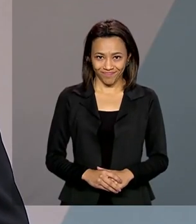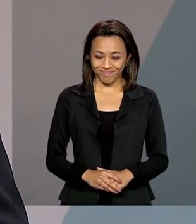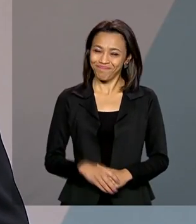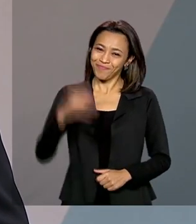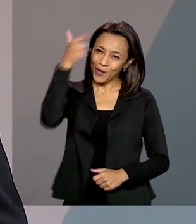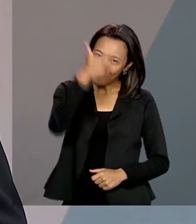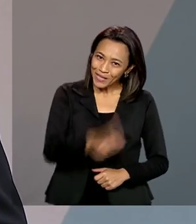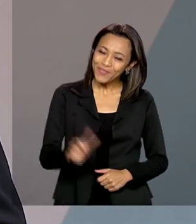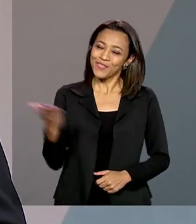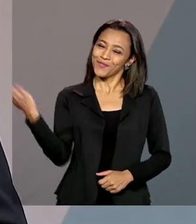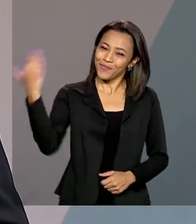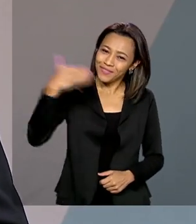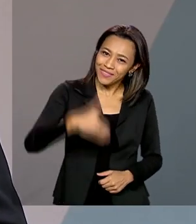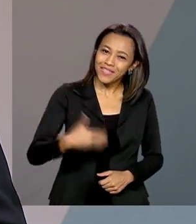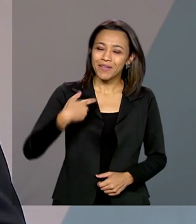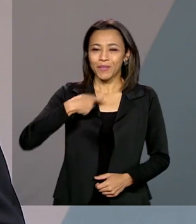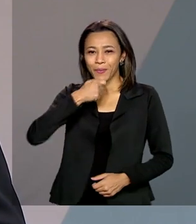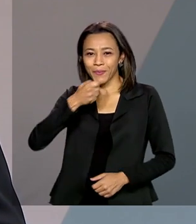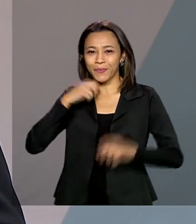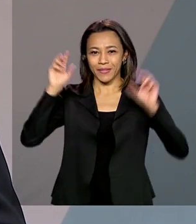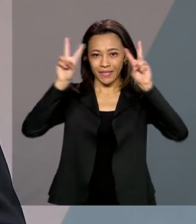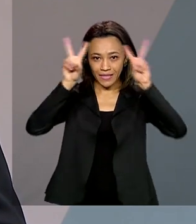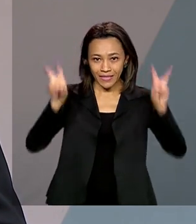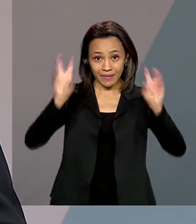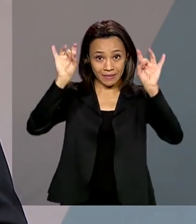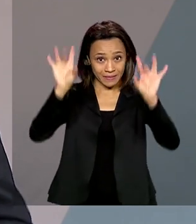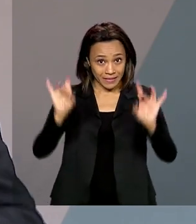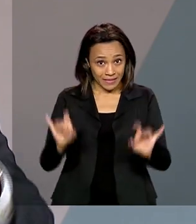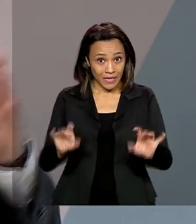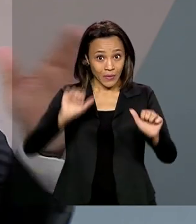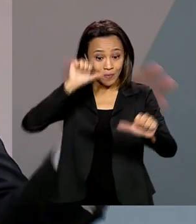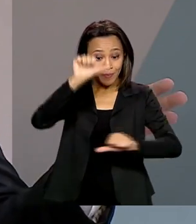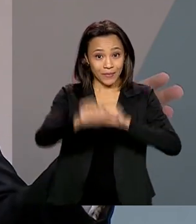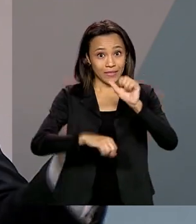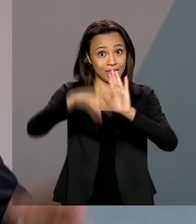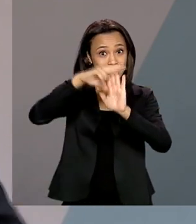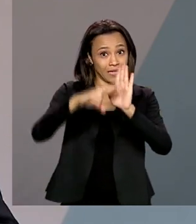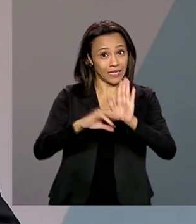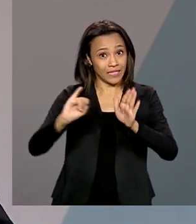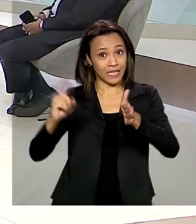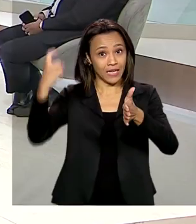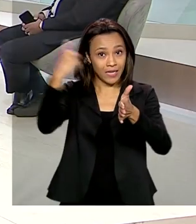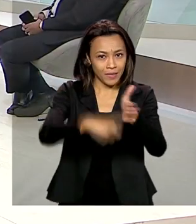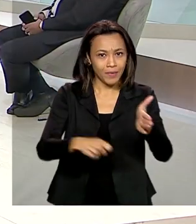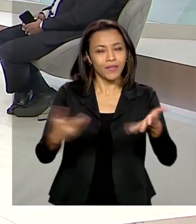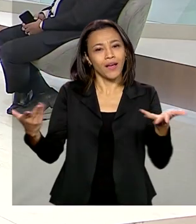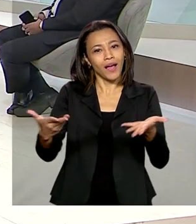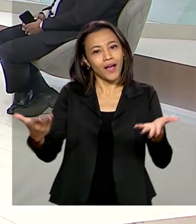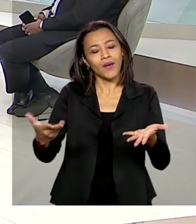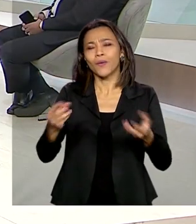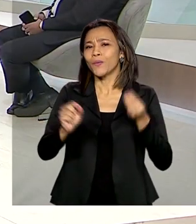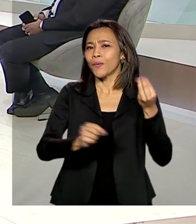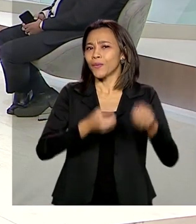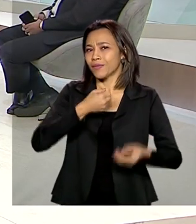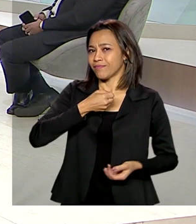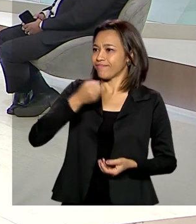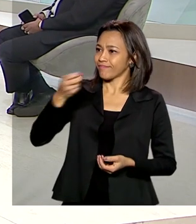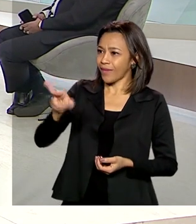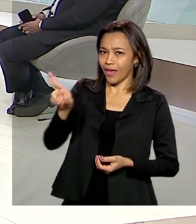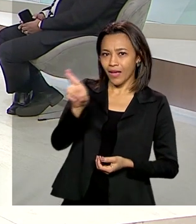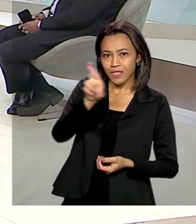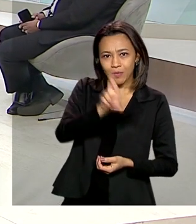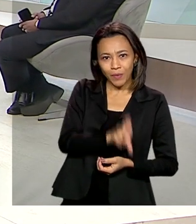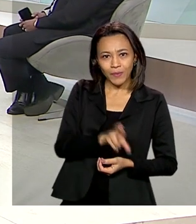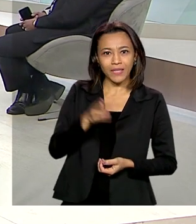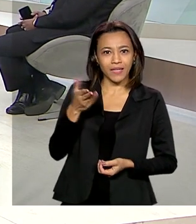Estamos de volta com o Brasil em Pauta Especial, reforma tributária. E eu já gostaria de passar para o William responder a